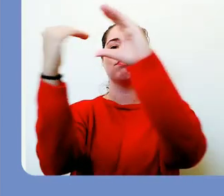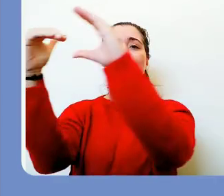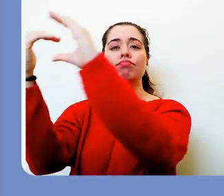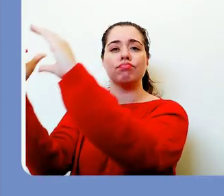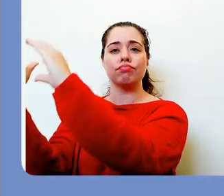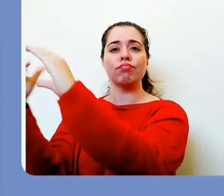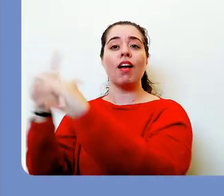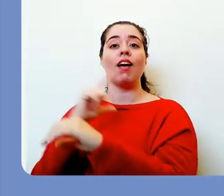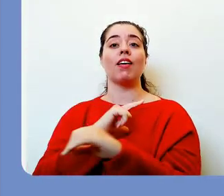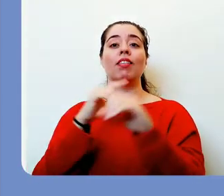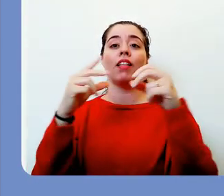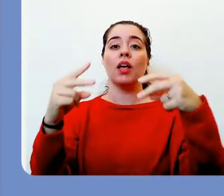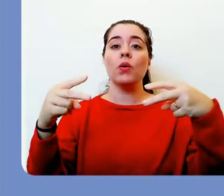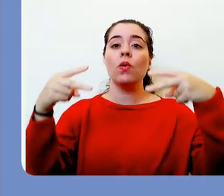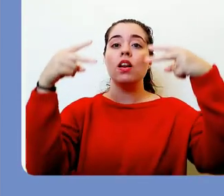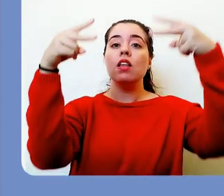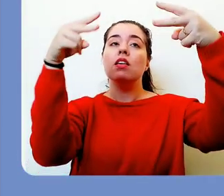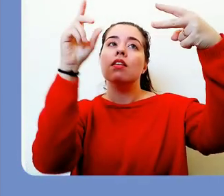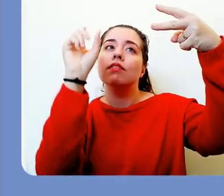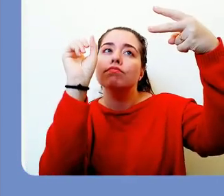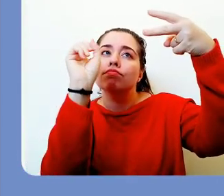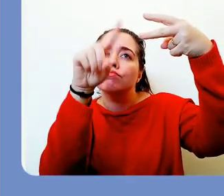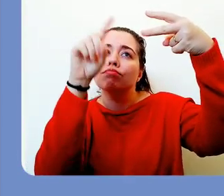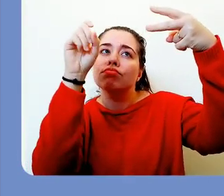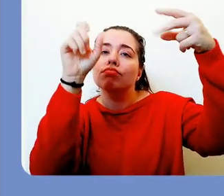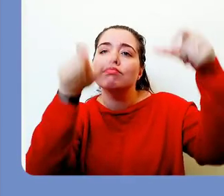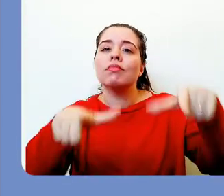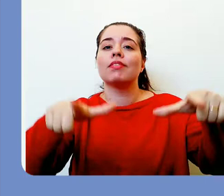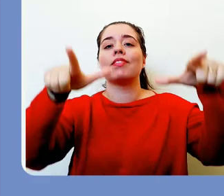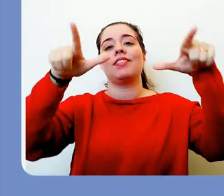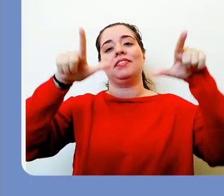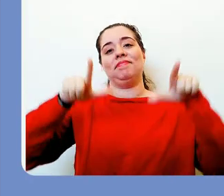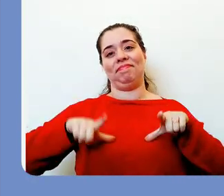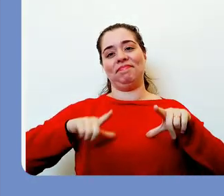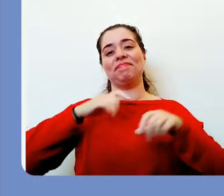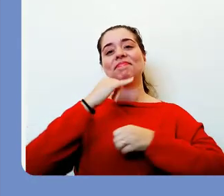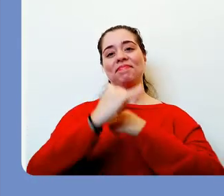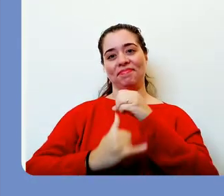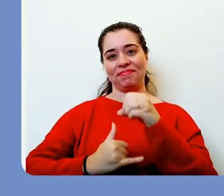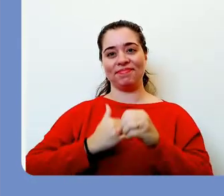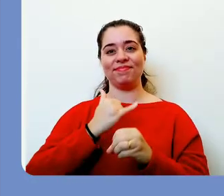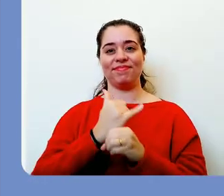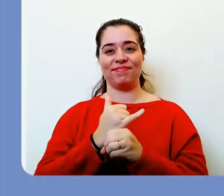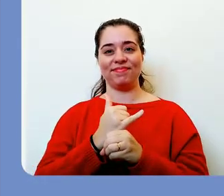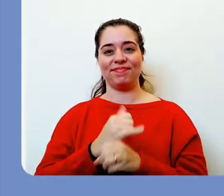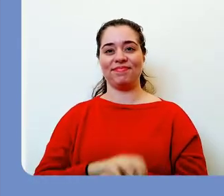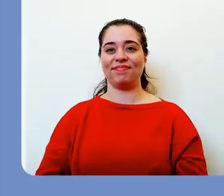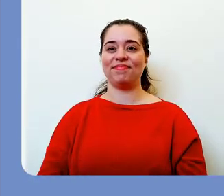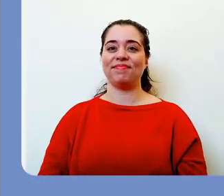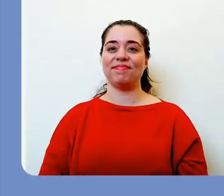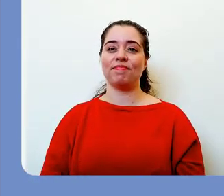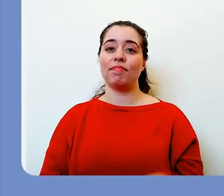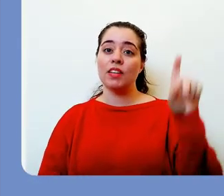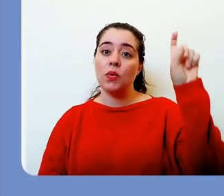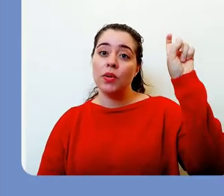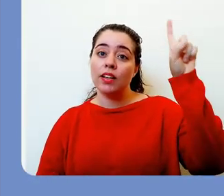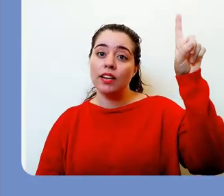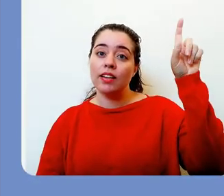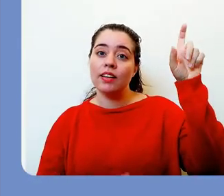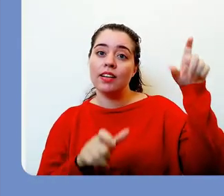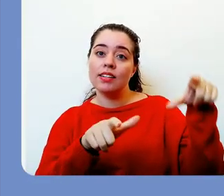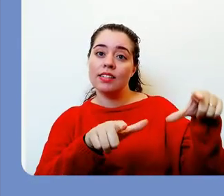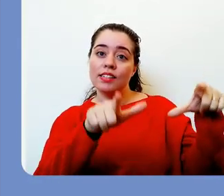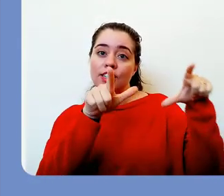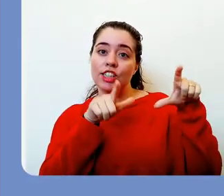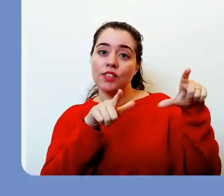Bom, então para começar eu vou mostrar para vocês como fazer a sincronização de um modelo de certificado